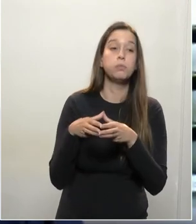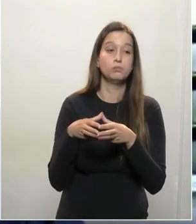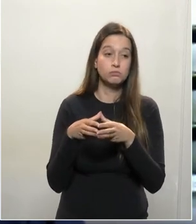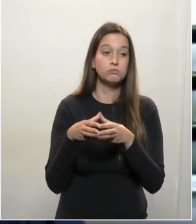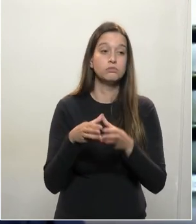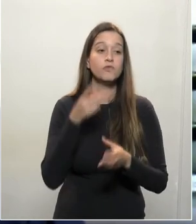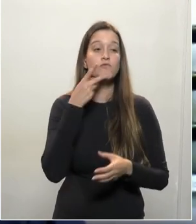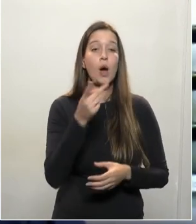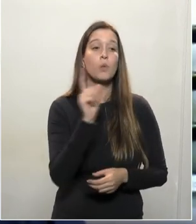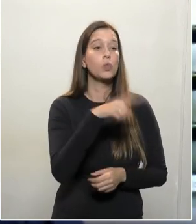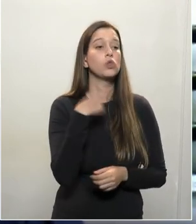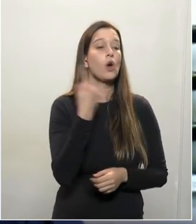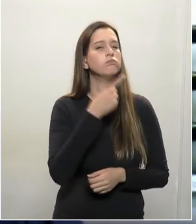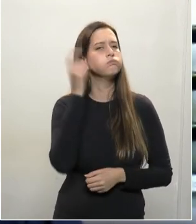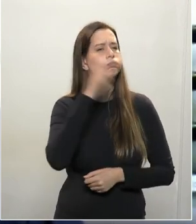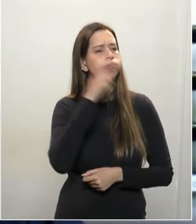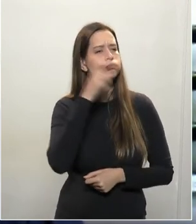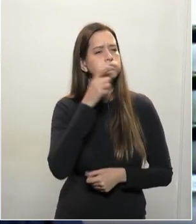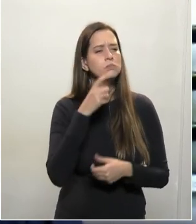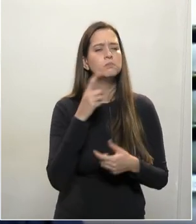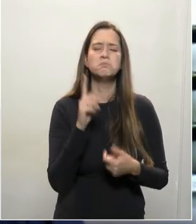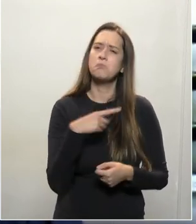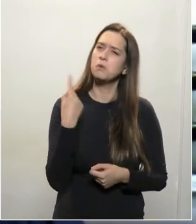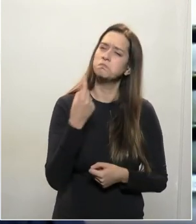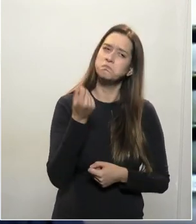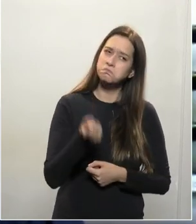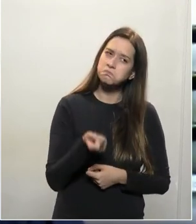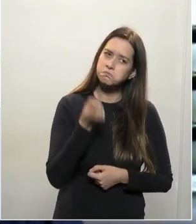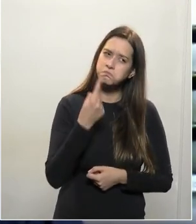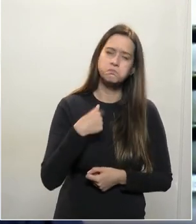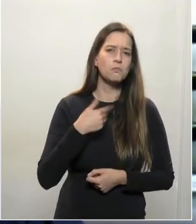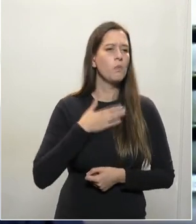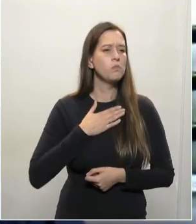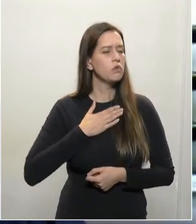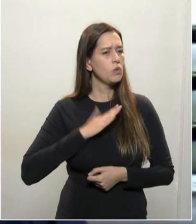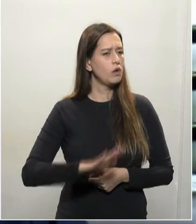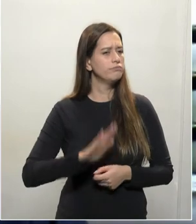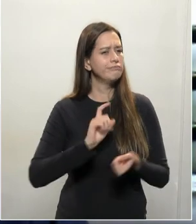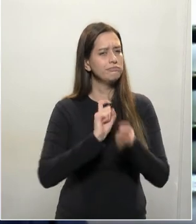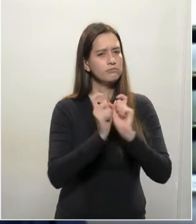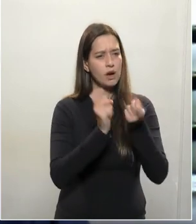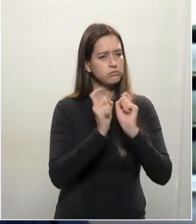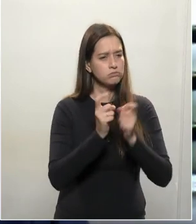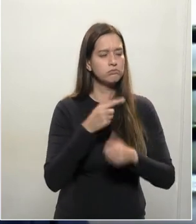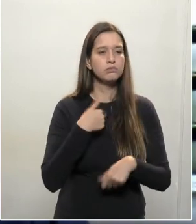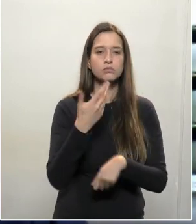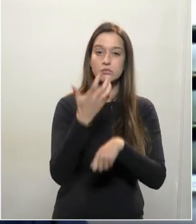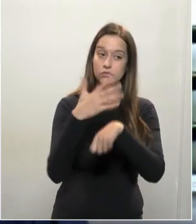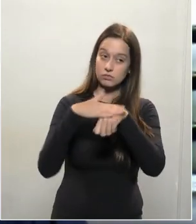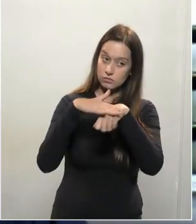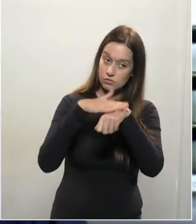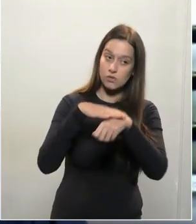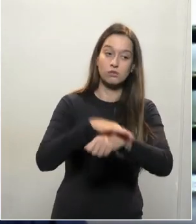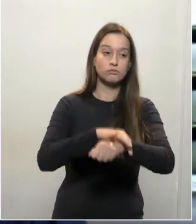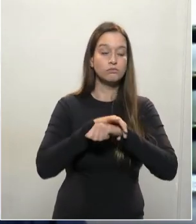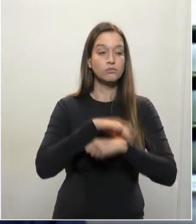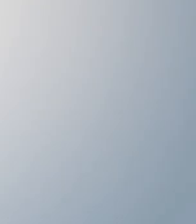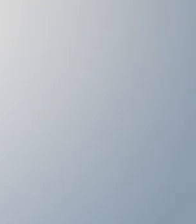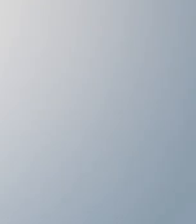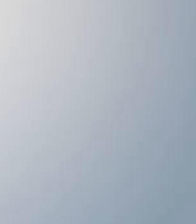esquisita, essa história. Não estamos nada satisfeitos. Vamos ter que conversar com a Ana Marinha. Mas é a situação, presidente. Muito obrigado. Obrigado.